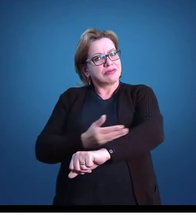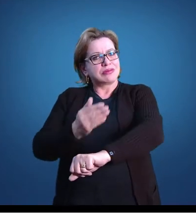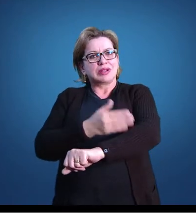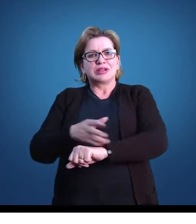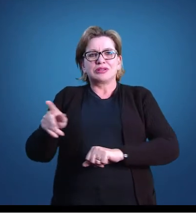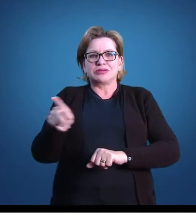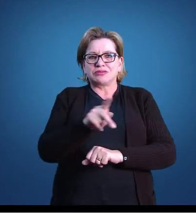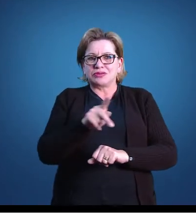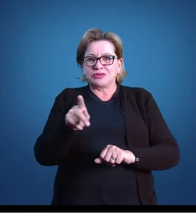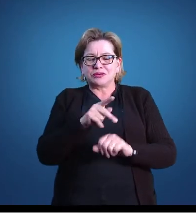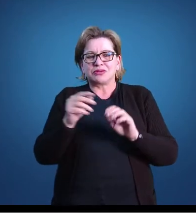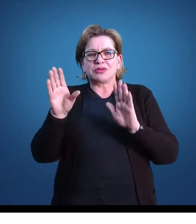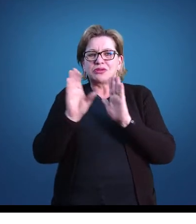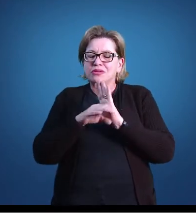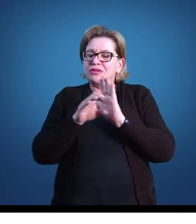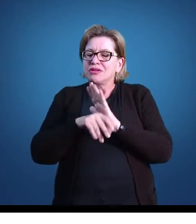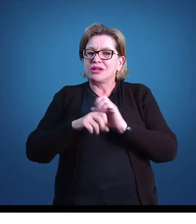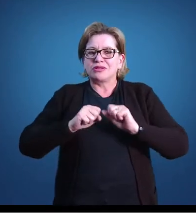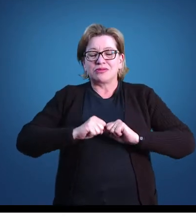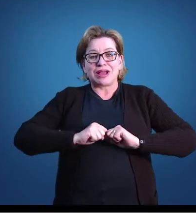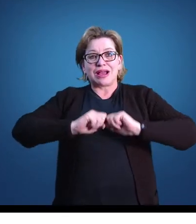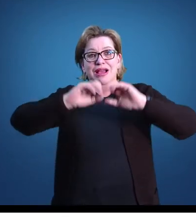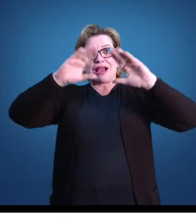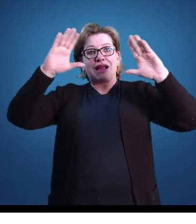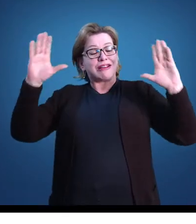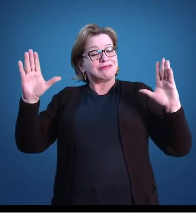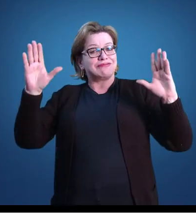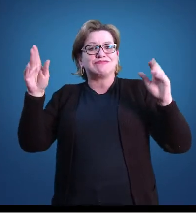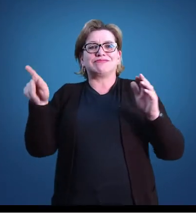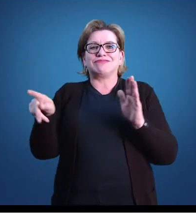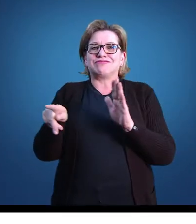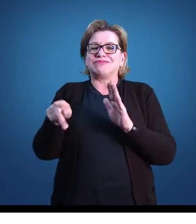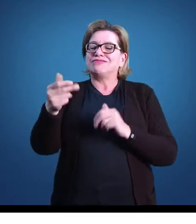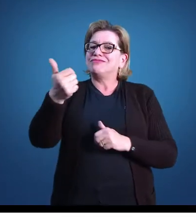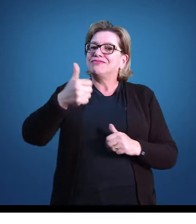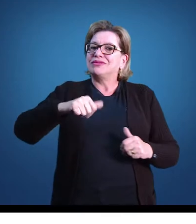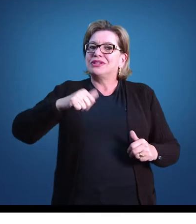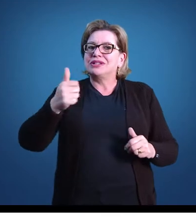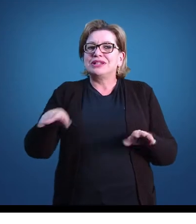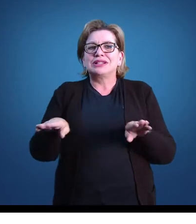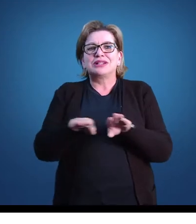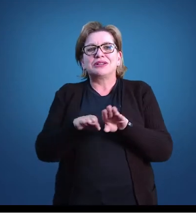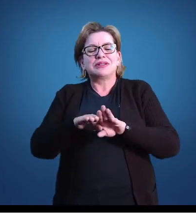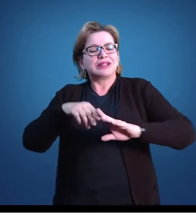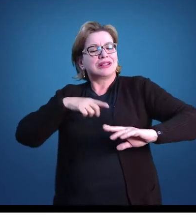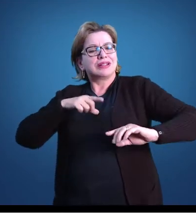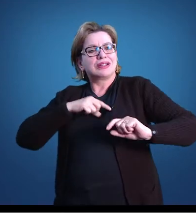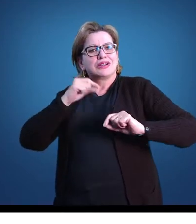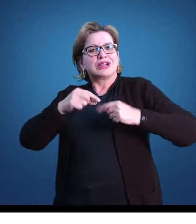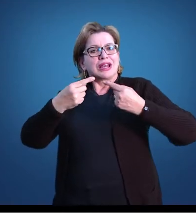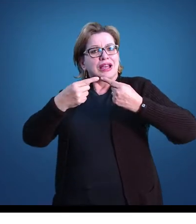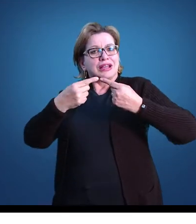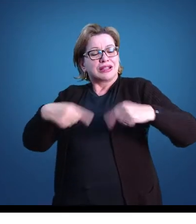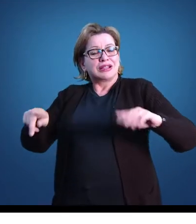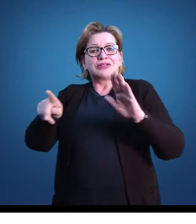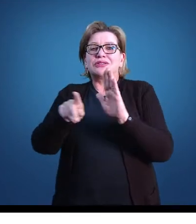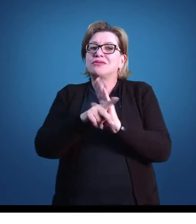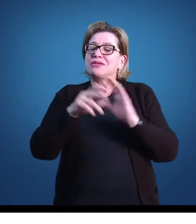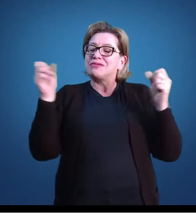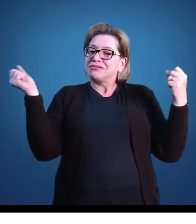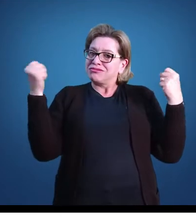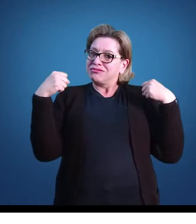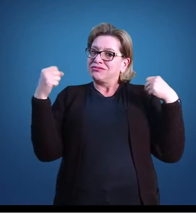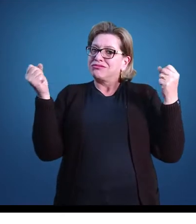concepção bem ampla a respeito da avaliação. Em um momento, ele também traz os desafios da avaliação no âmbito da educação física.